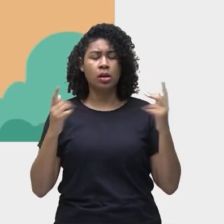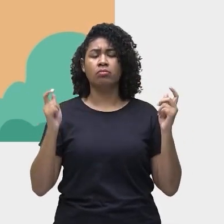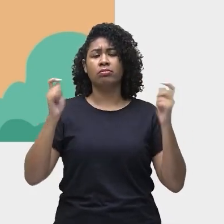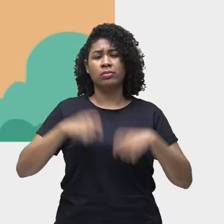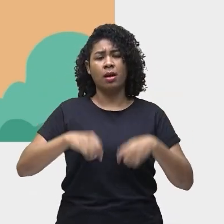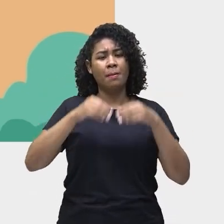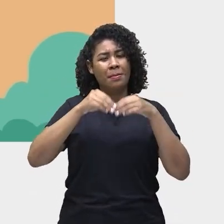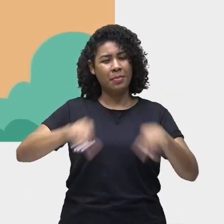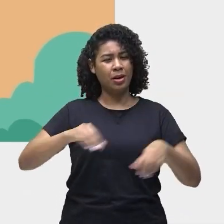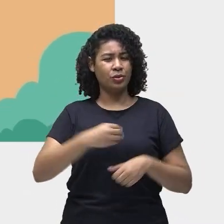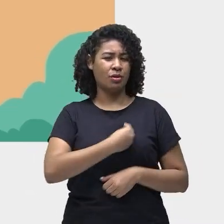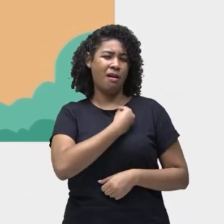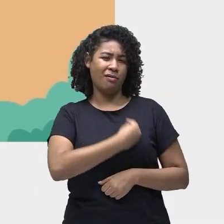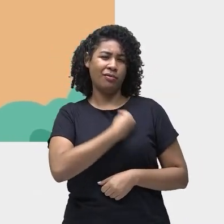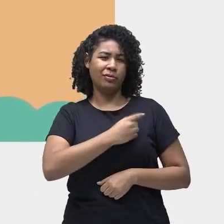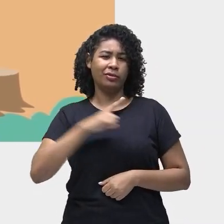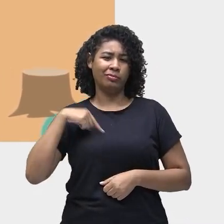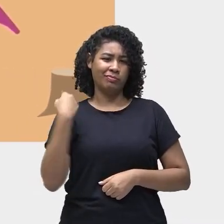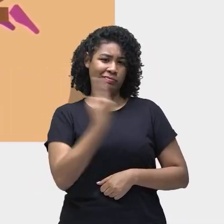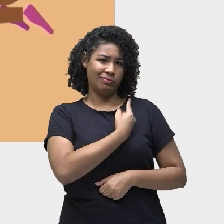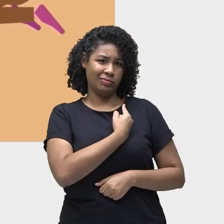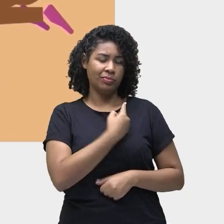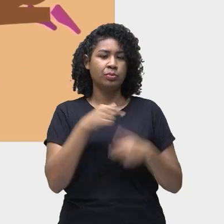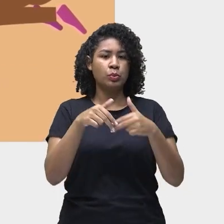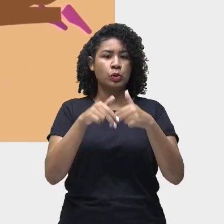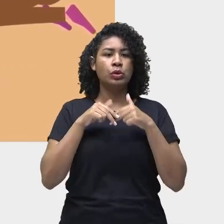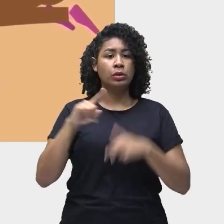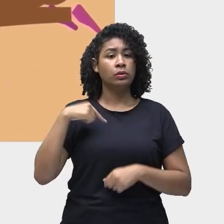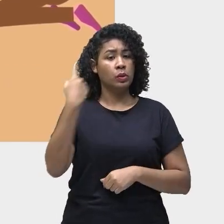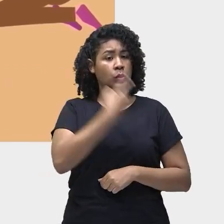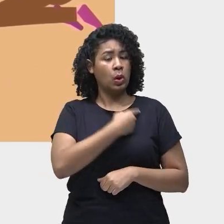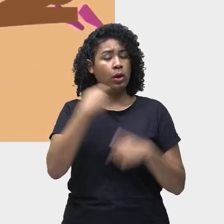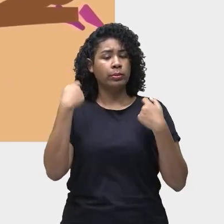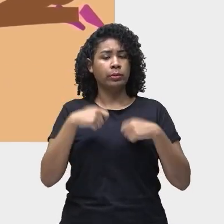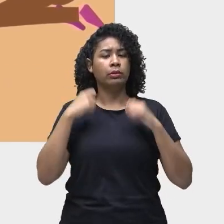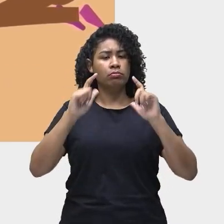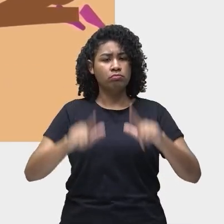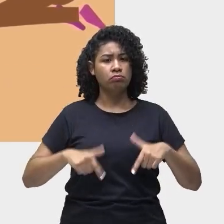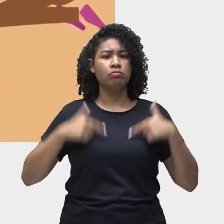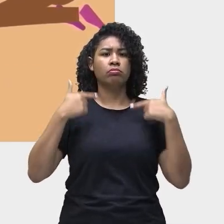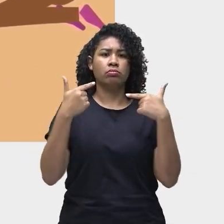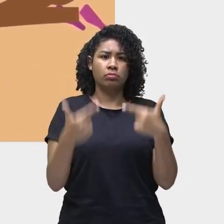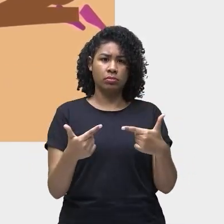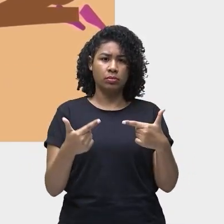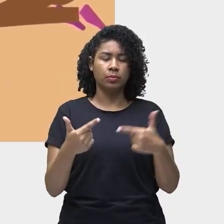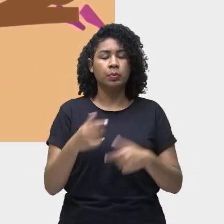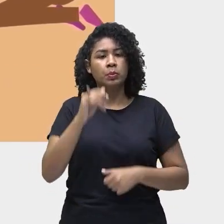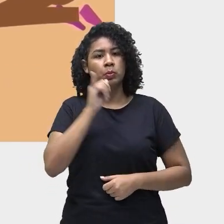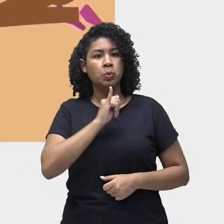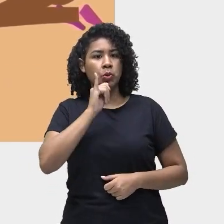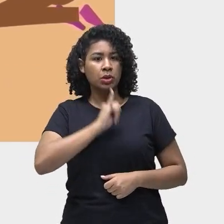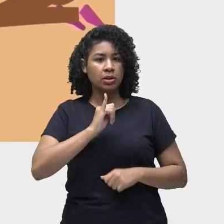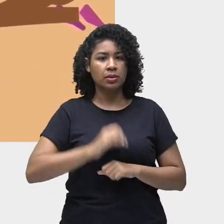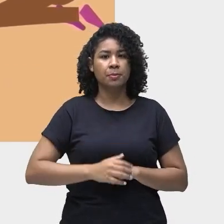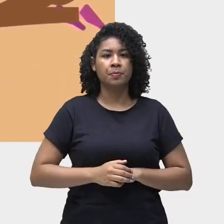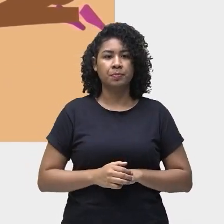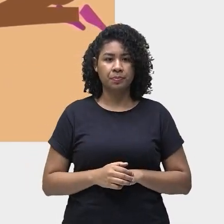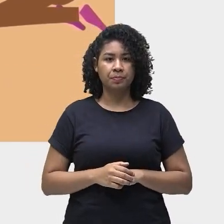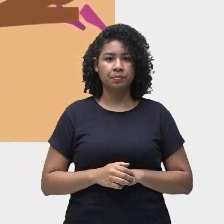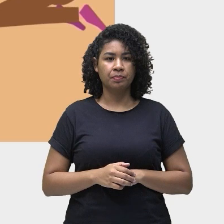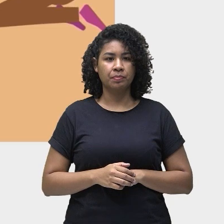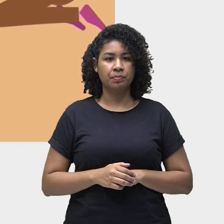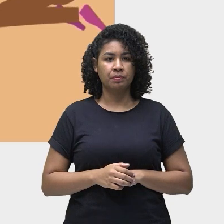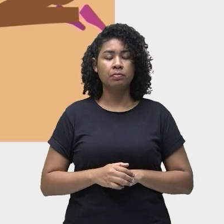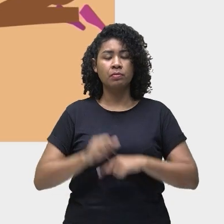sendo assim são necessárias medidas para amenizar o processo de alteração climática como por exemplo a redução da emissão de